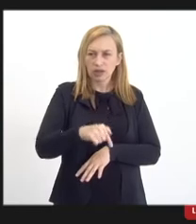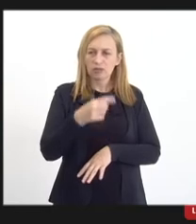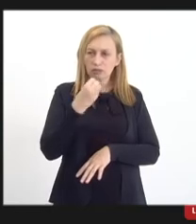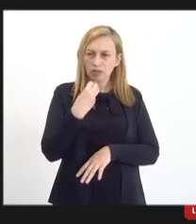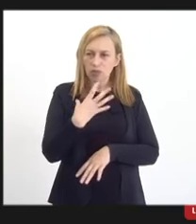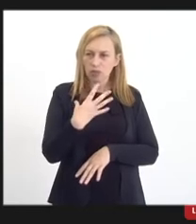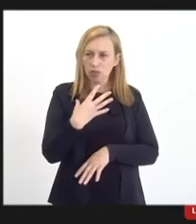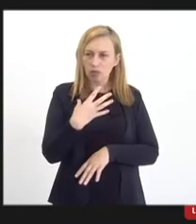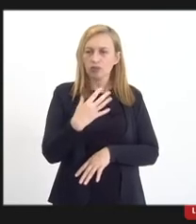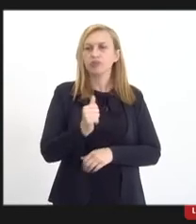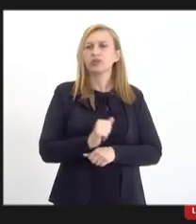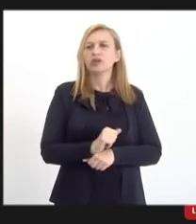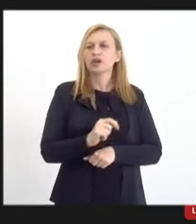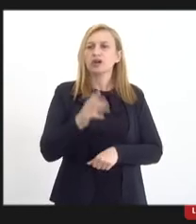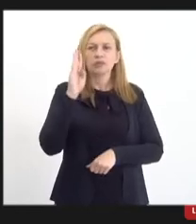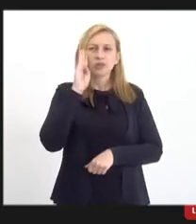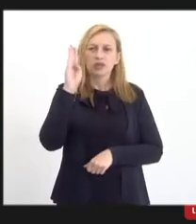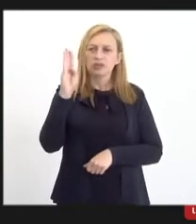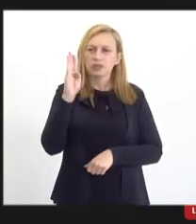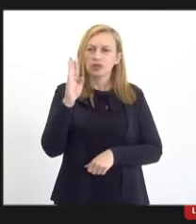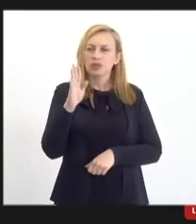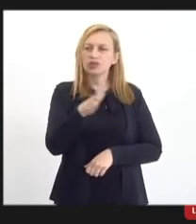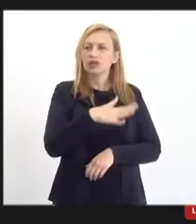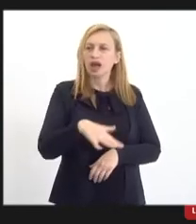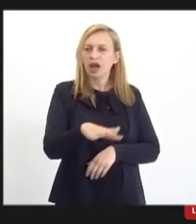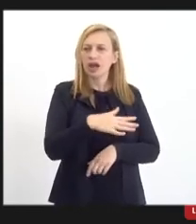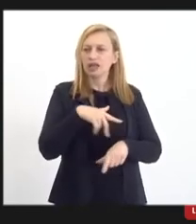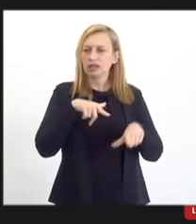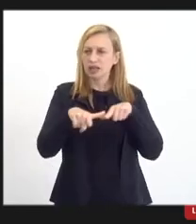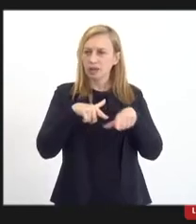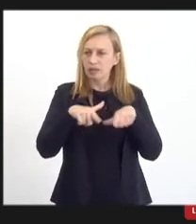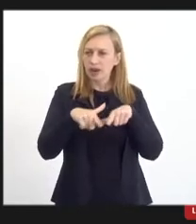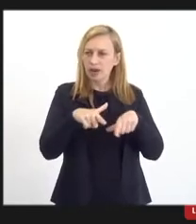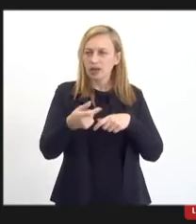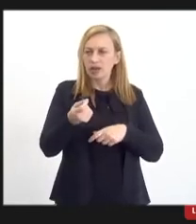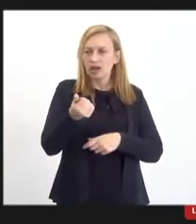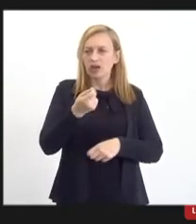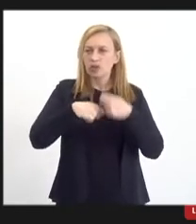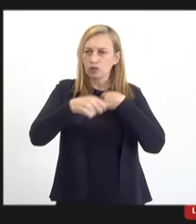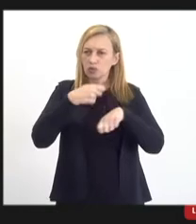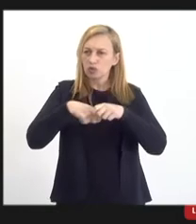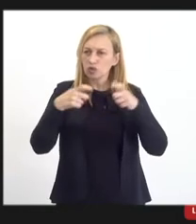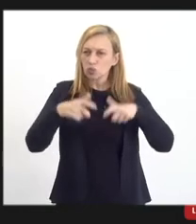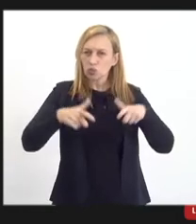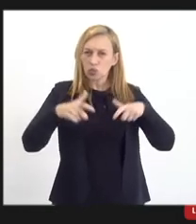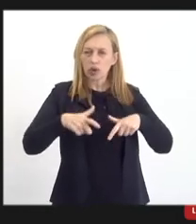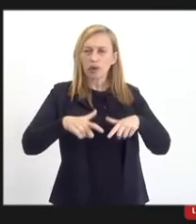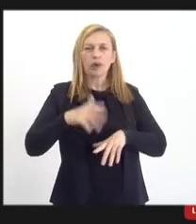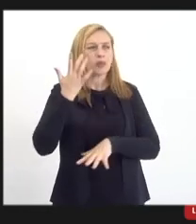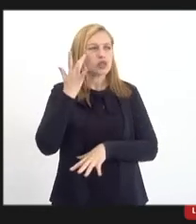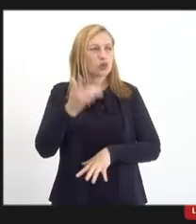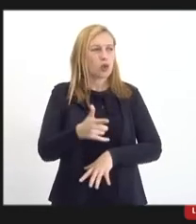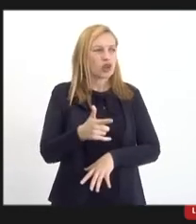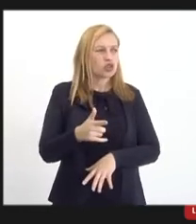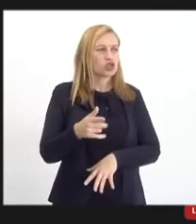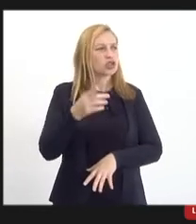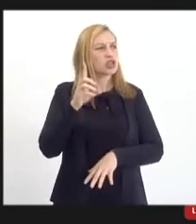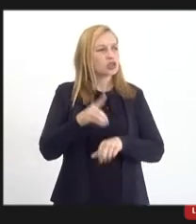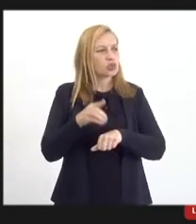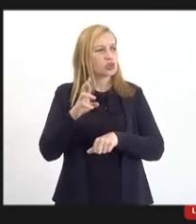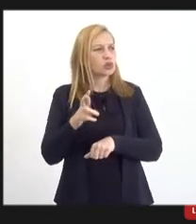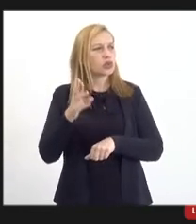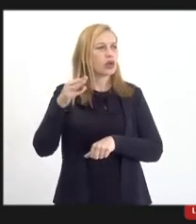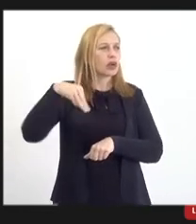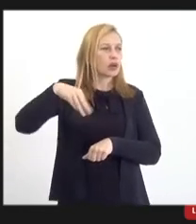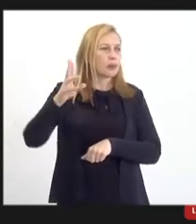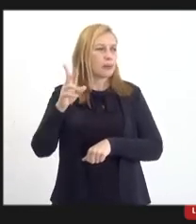principalmente na geração de emprego, fomento da economia local, né, mas eu acho que o que a doutora Magda falou